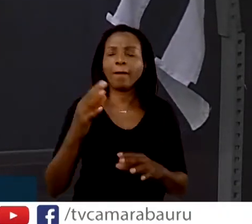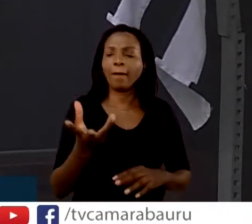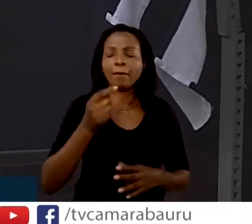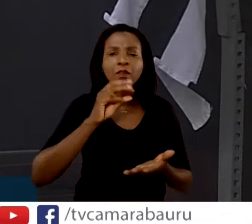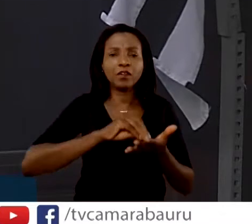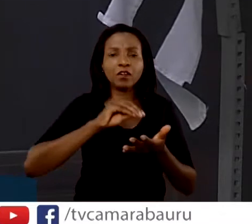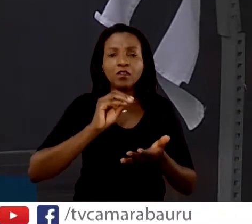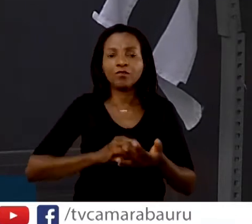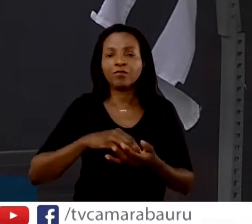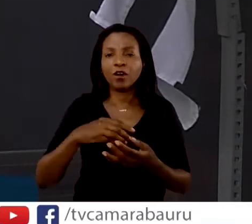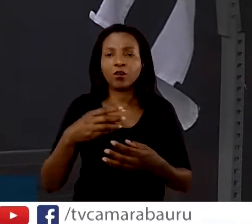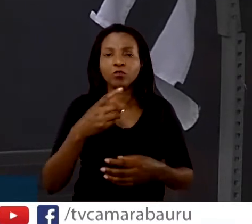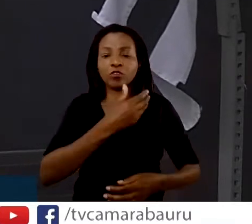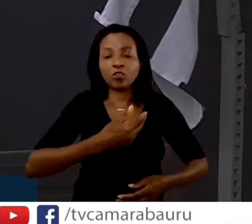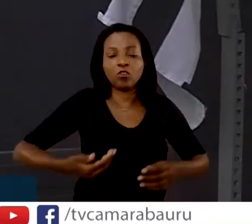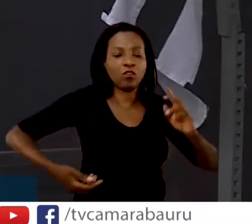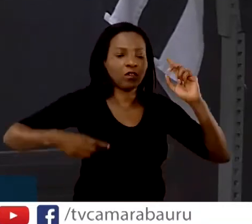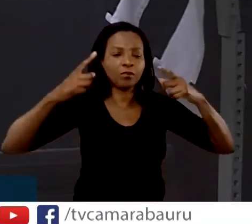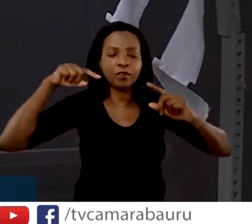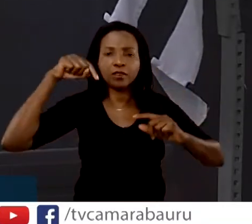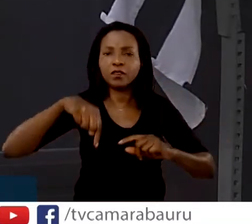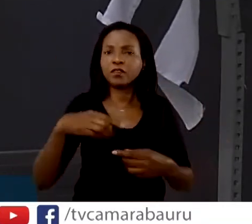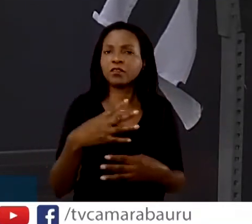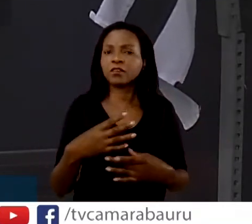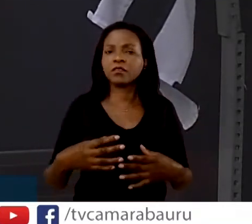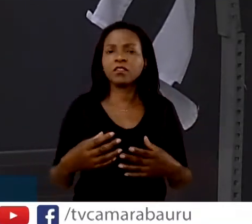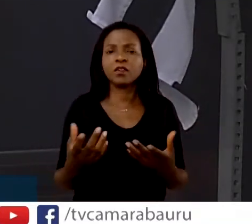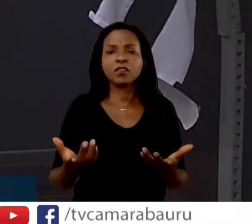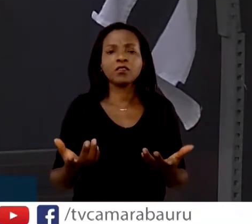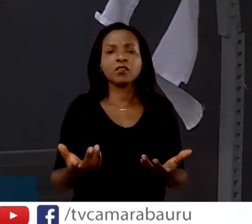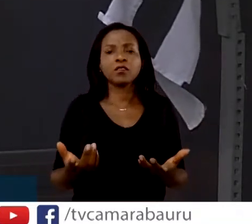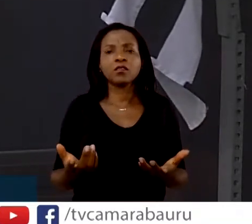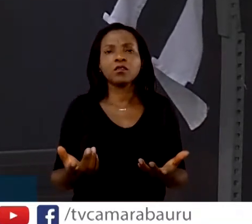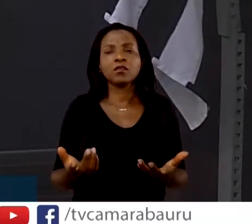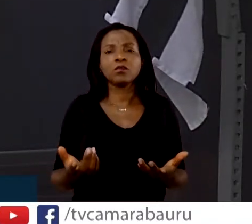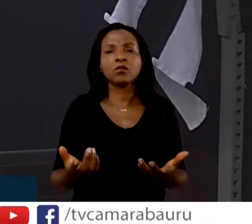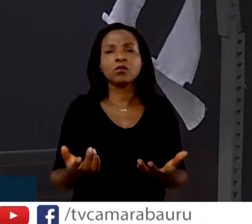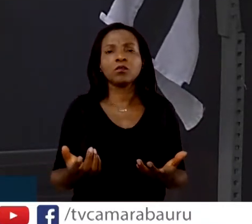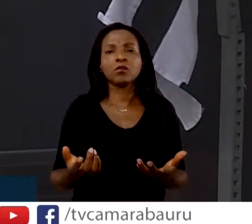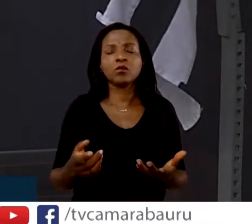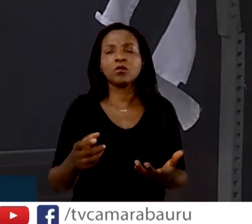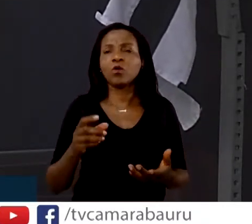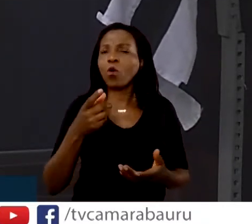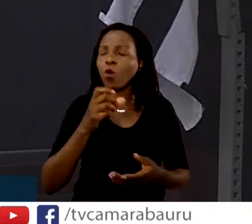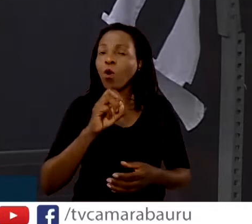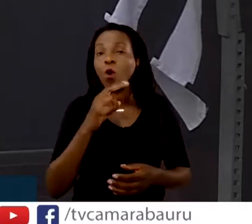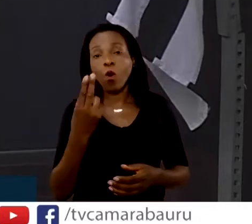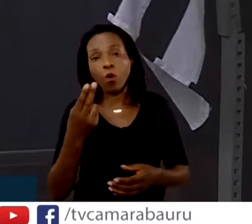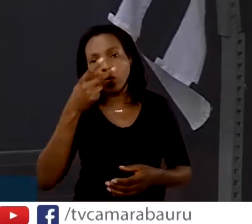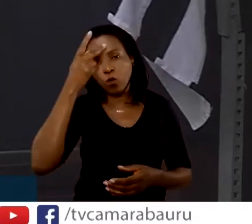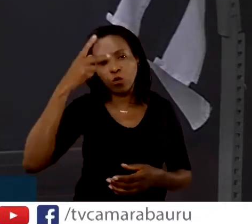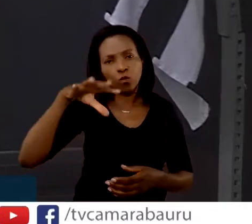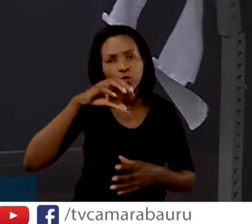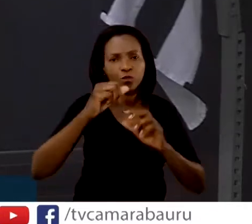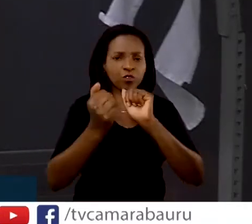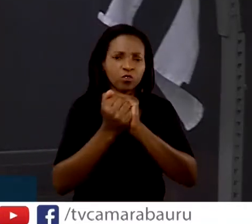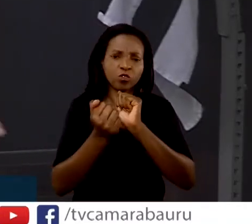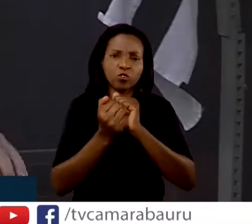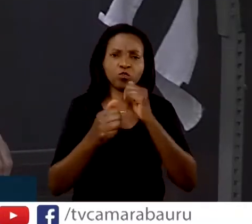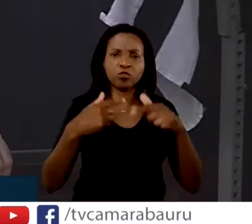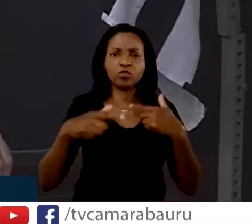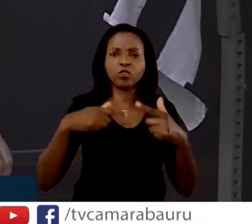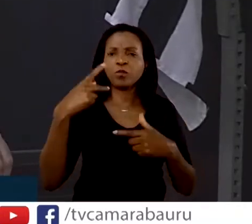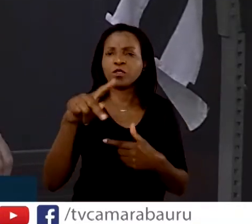O corpo de pessoas que existe, ou então o senhor está muito mal assessorado, ou então o senhor está sendo muito mal